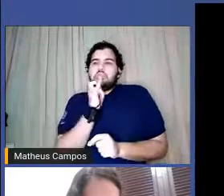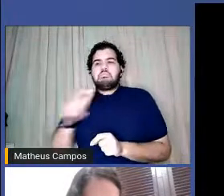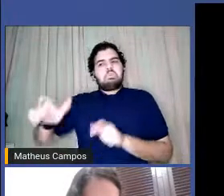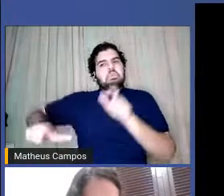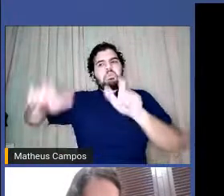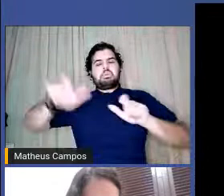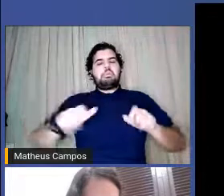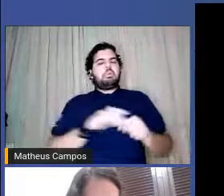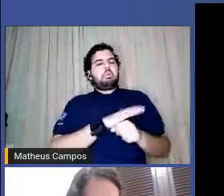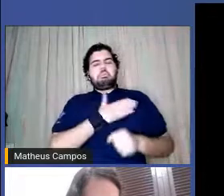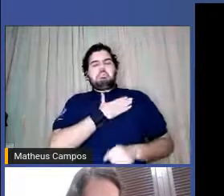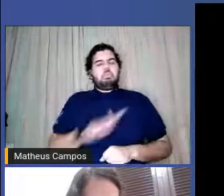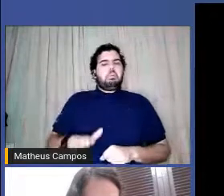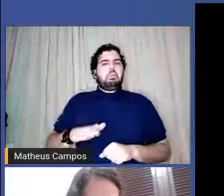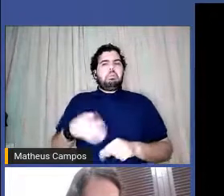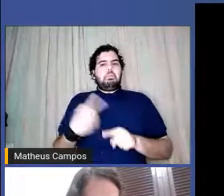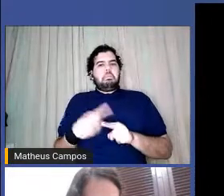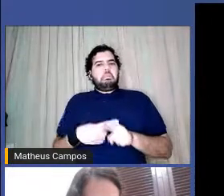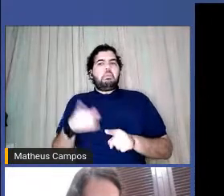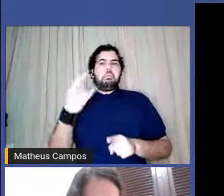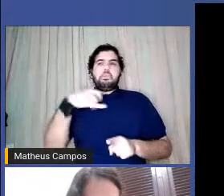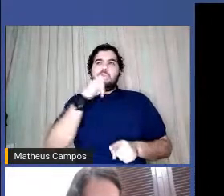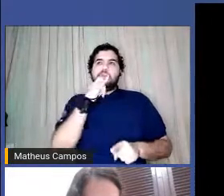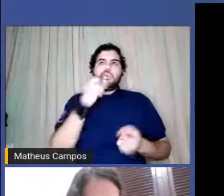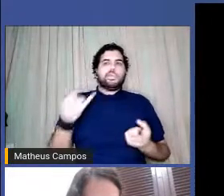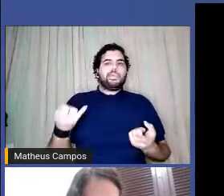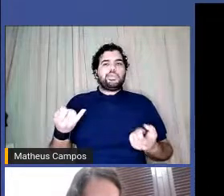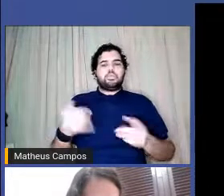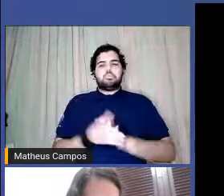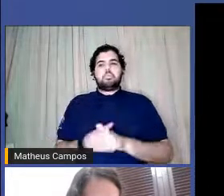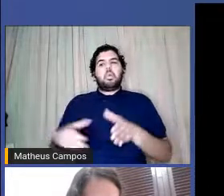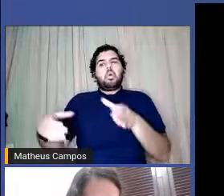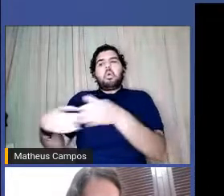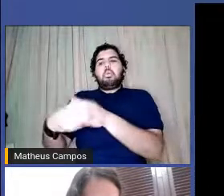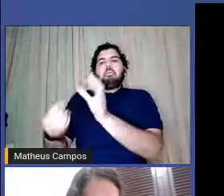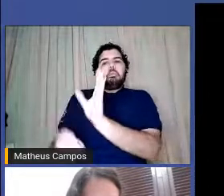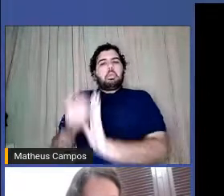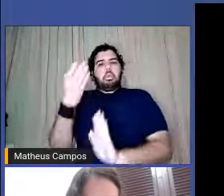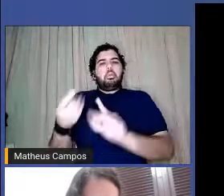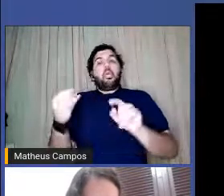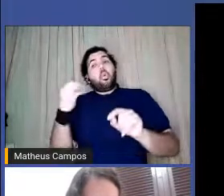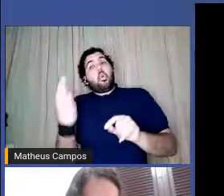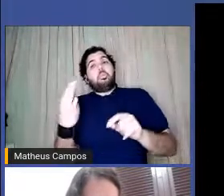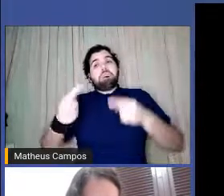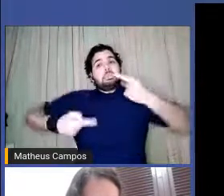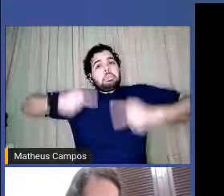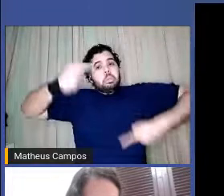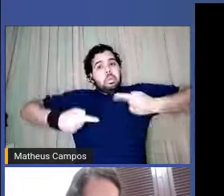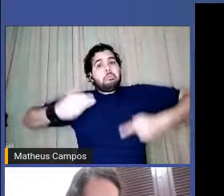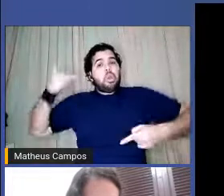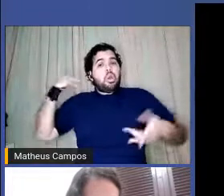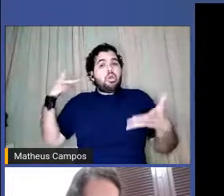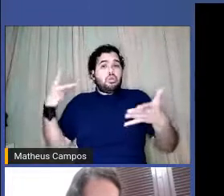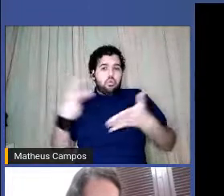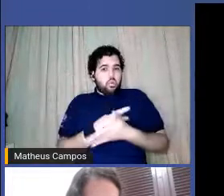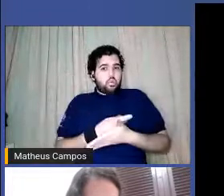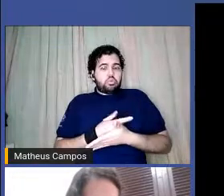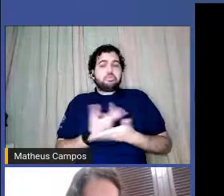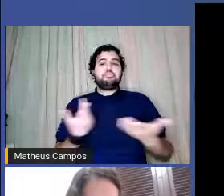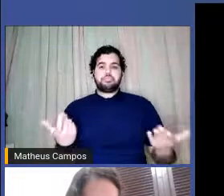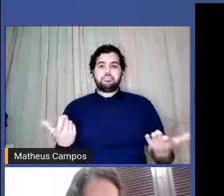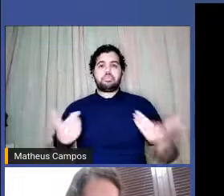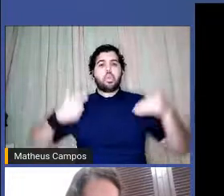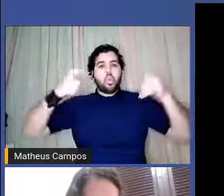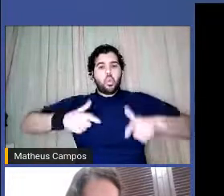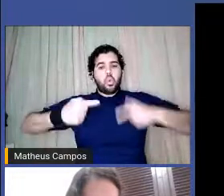pelo público de algum sarau, batalha, como foi o que rolou lá no, na